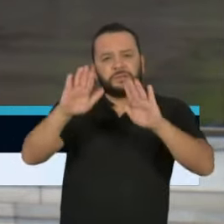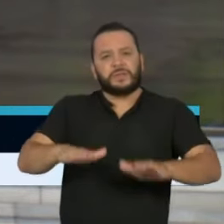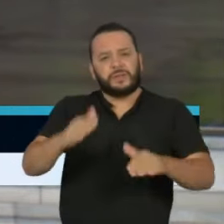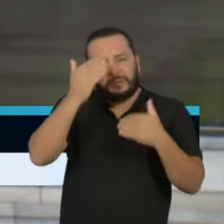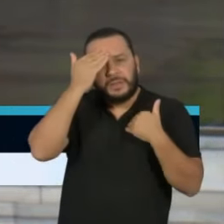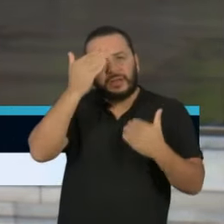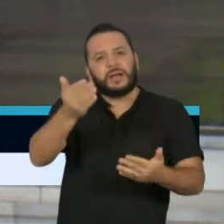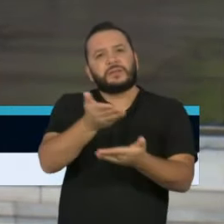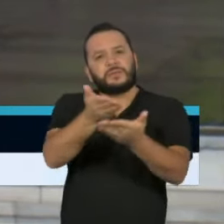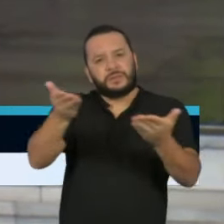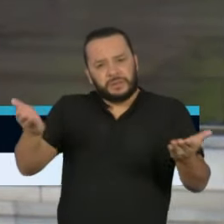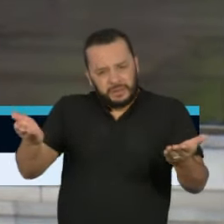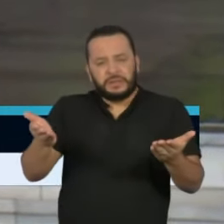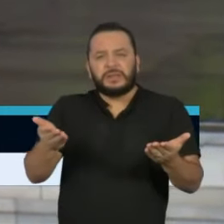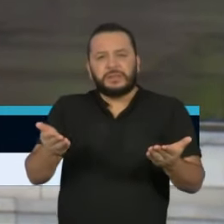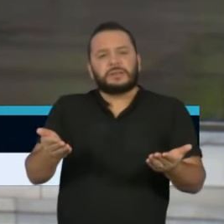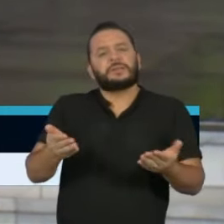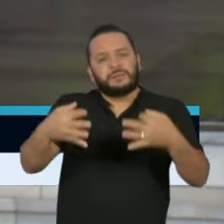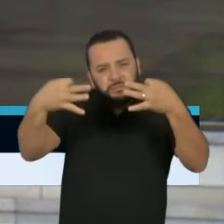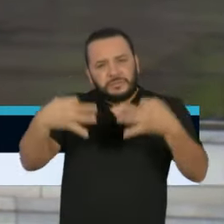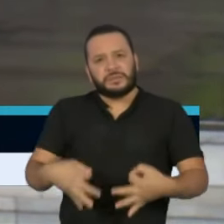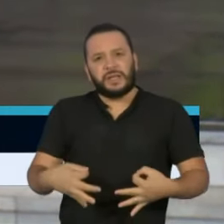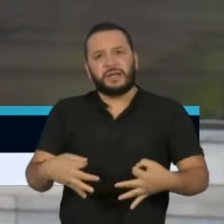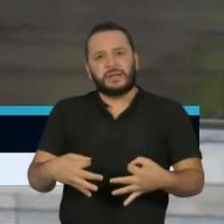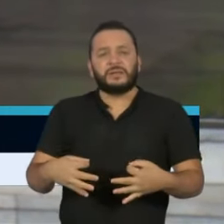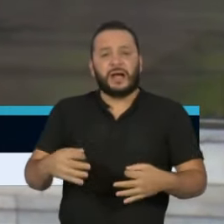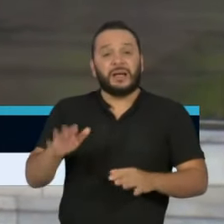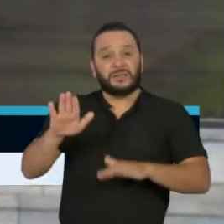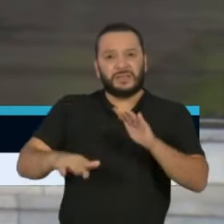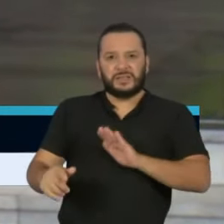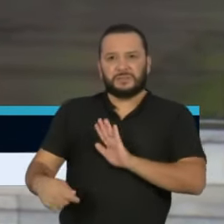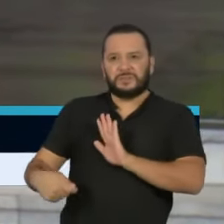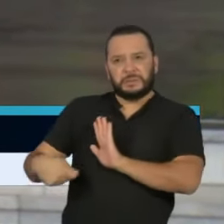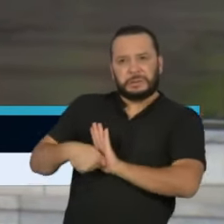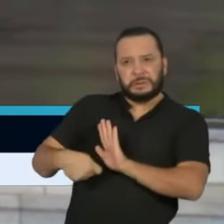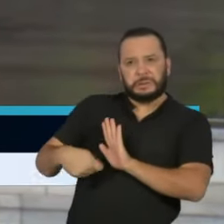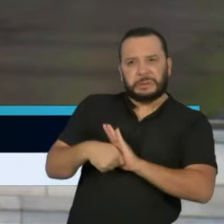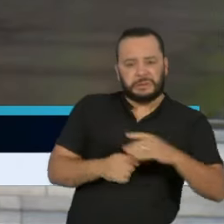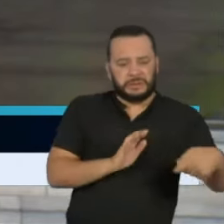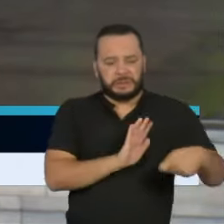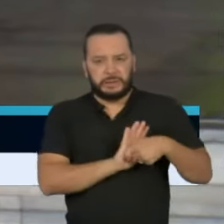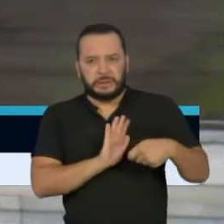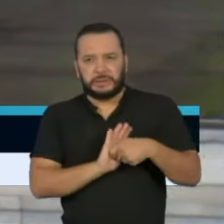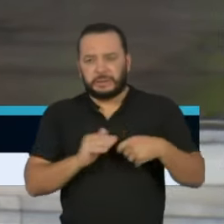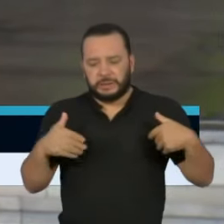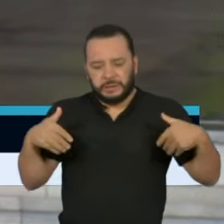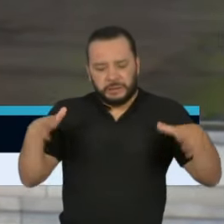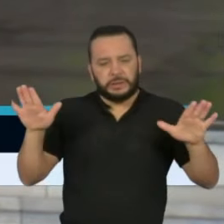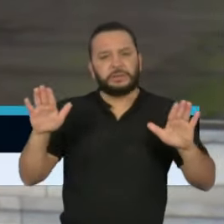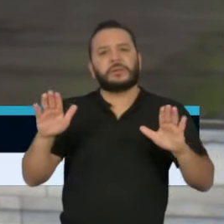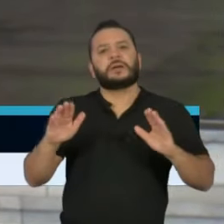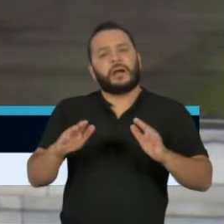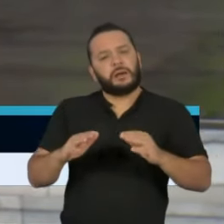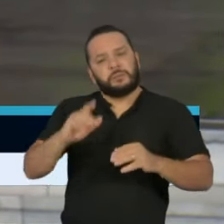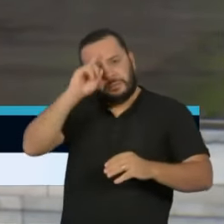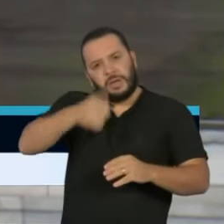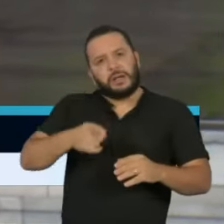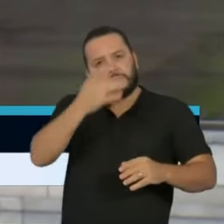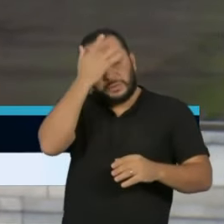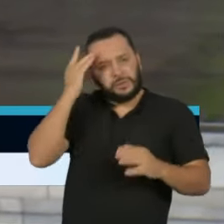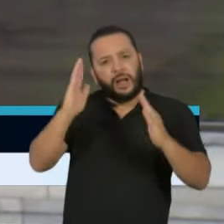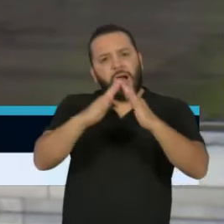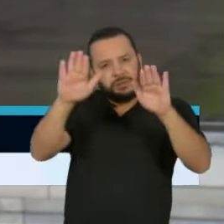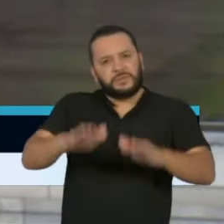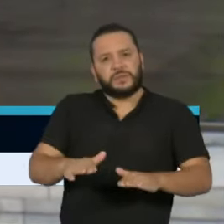resistindo a pressões e estarem fazendo o que é correto, orientando as pessoas a ficarem em casa.